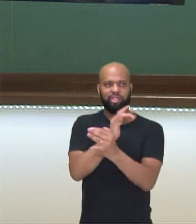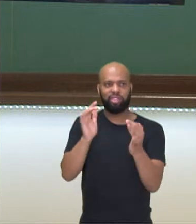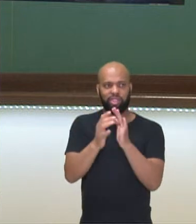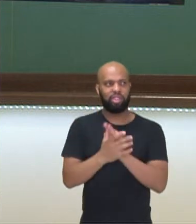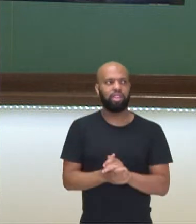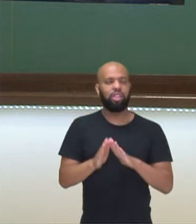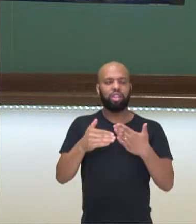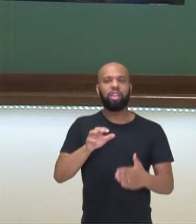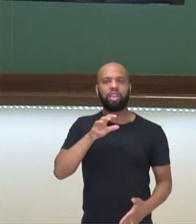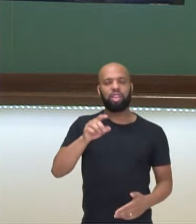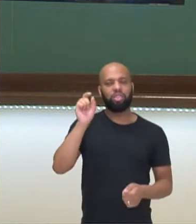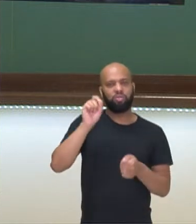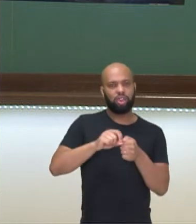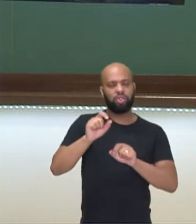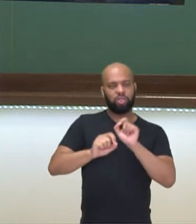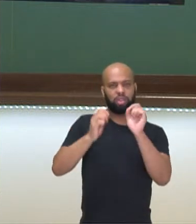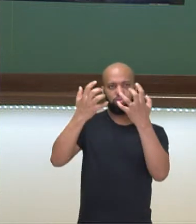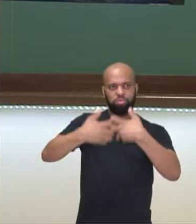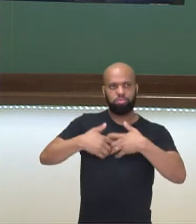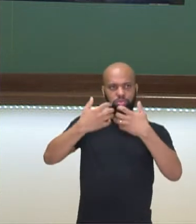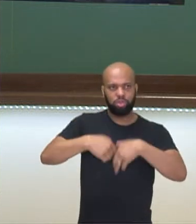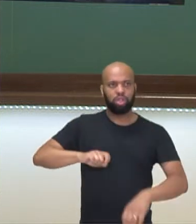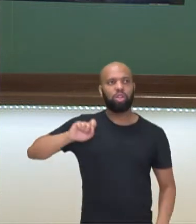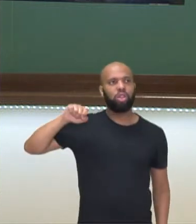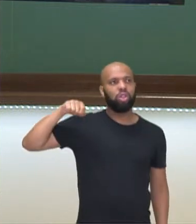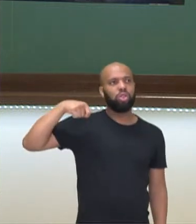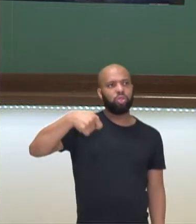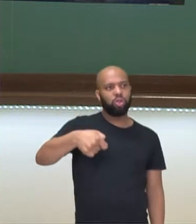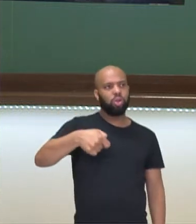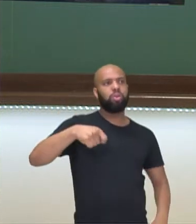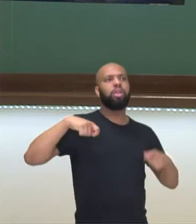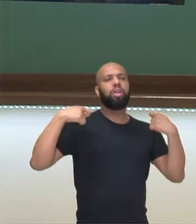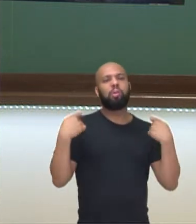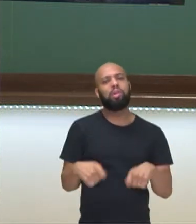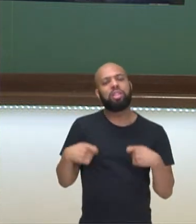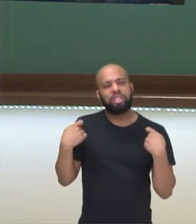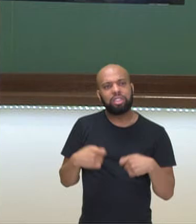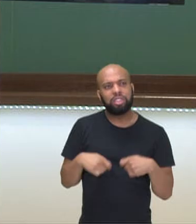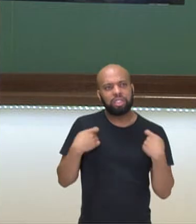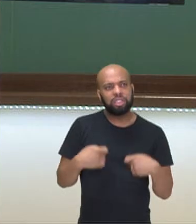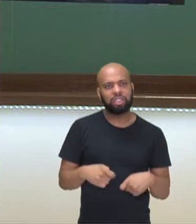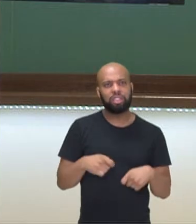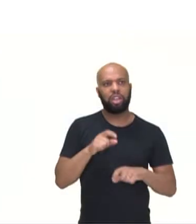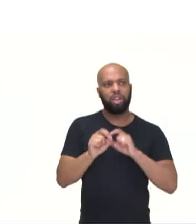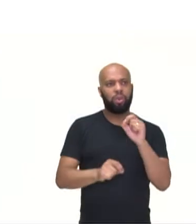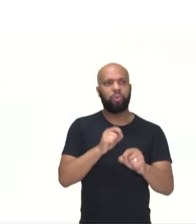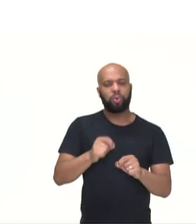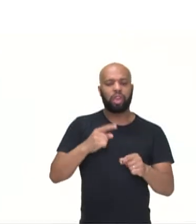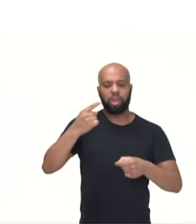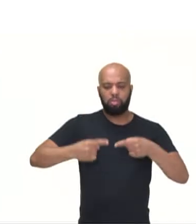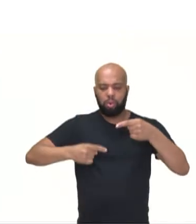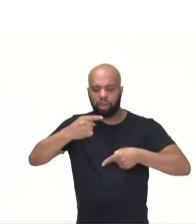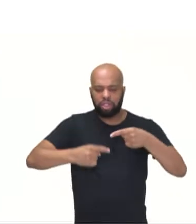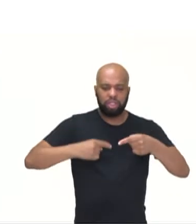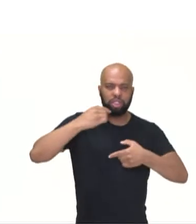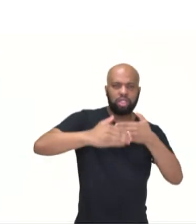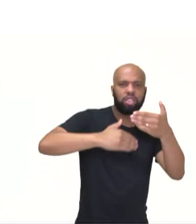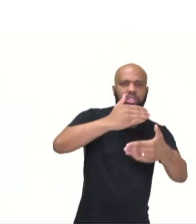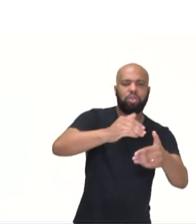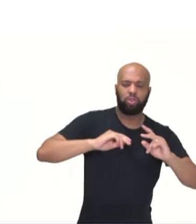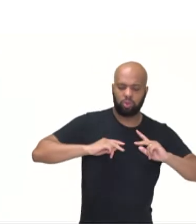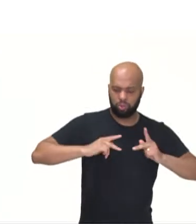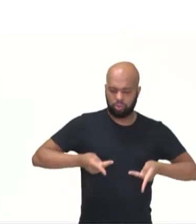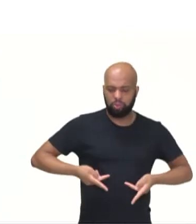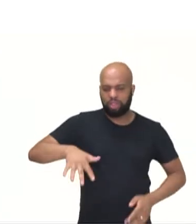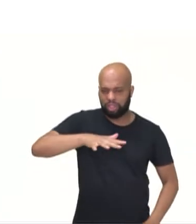Então, isso nos faz pensar e refletir sobre a necessidade de políticas de desenvolvimento urbano para